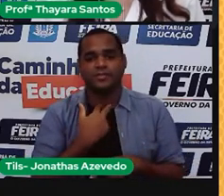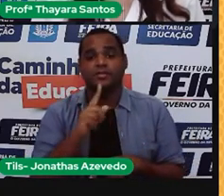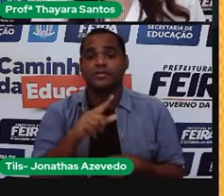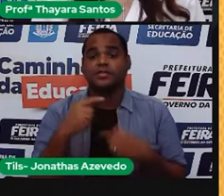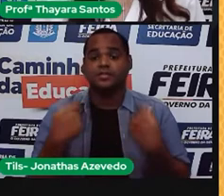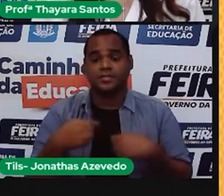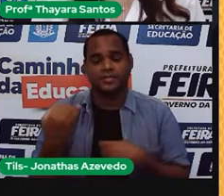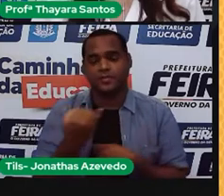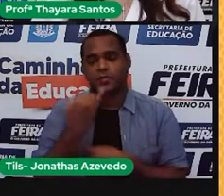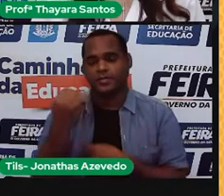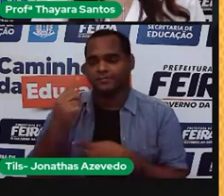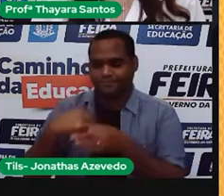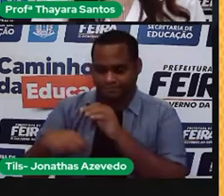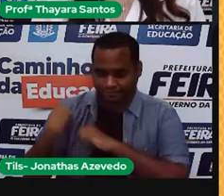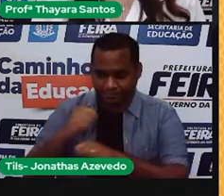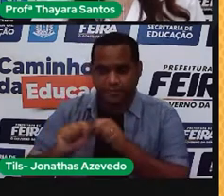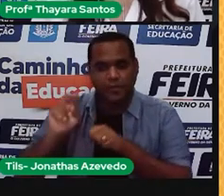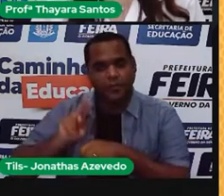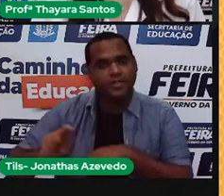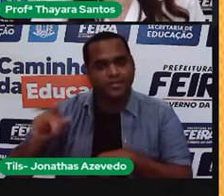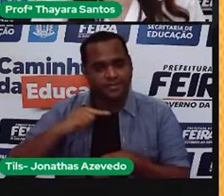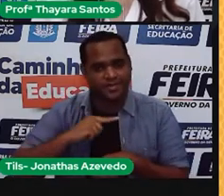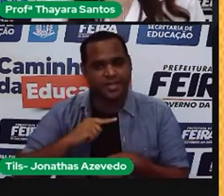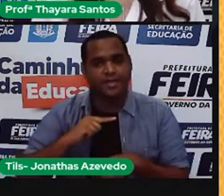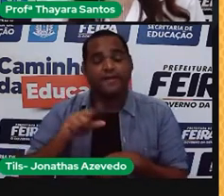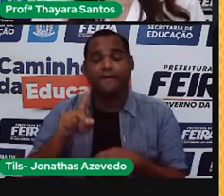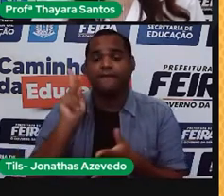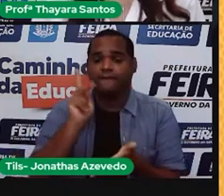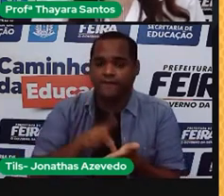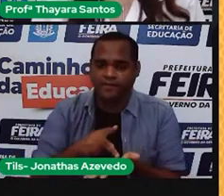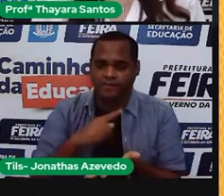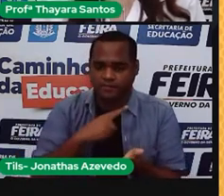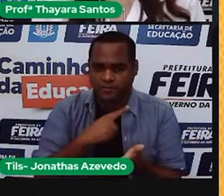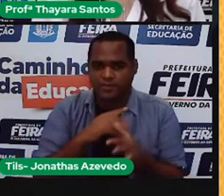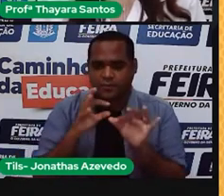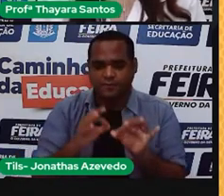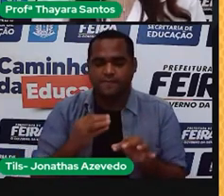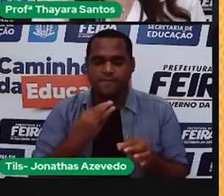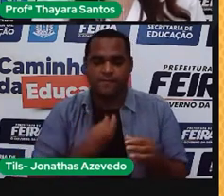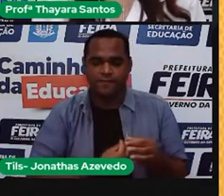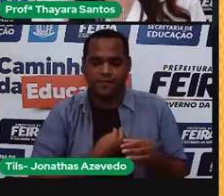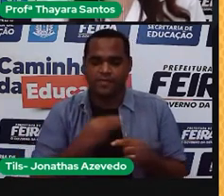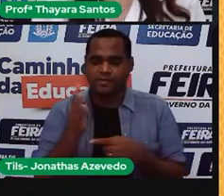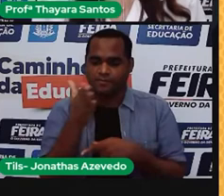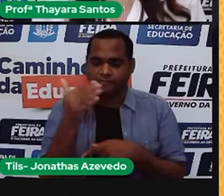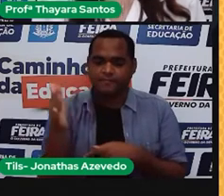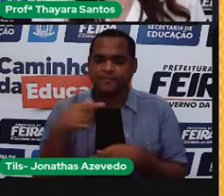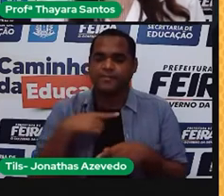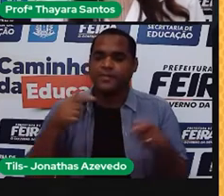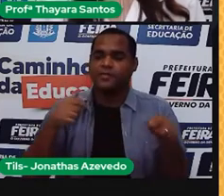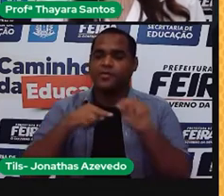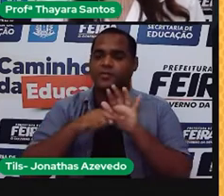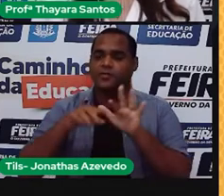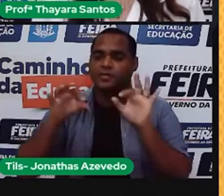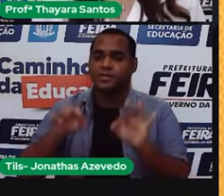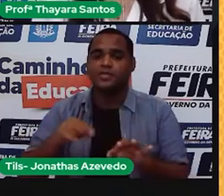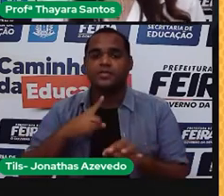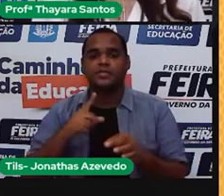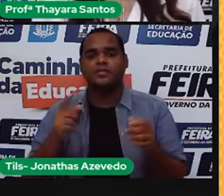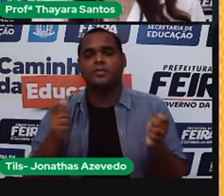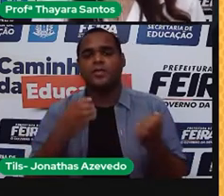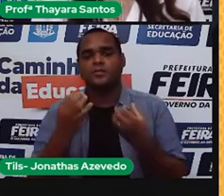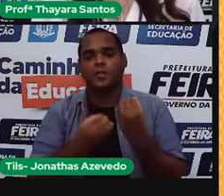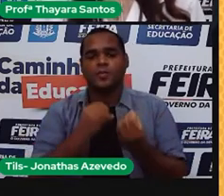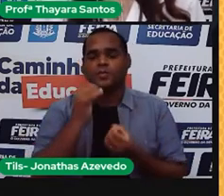é necessário racionalizar o uso. E é exatamente para isso que servem as bandeiras. Elas te ajudam a saber o valor da geração de